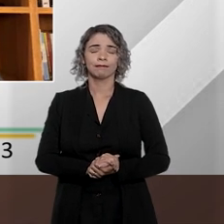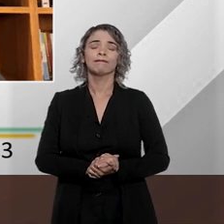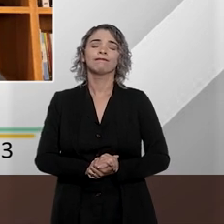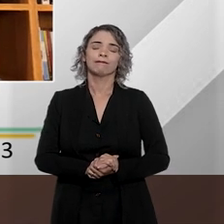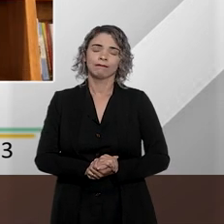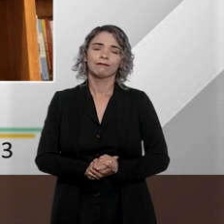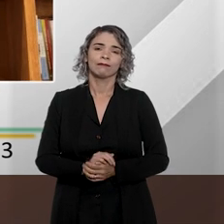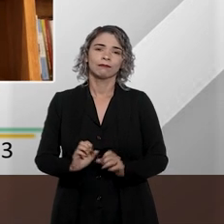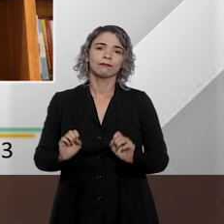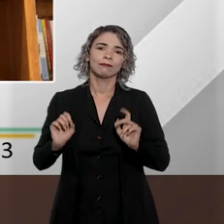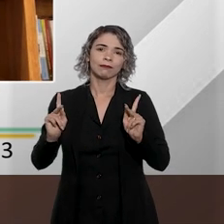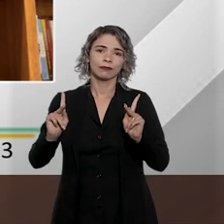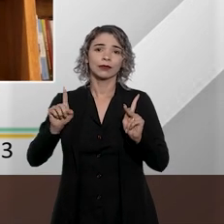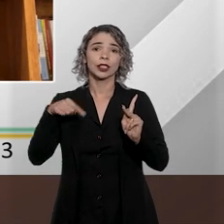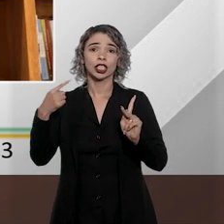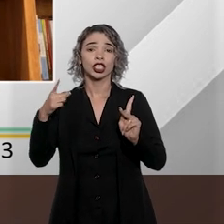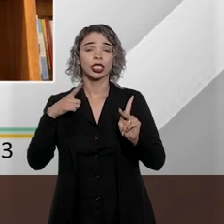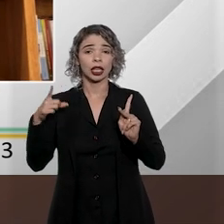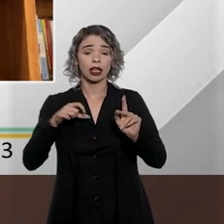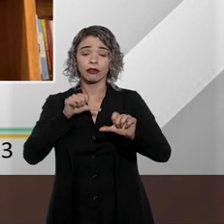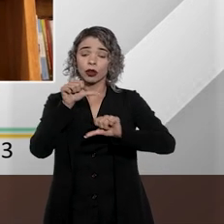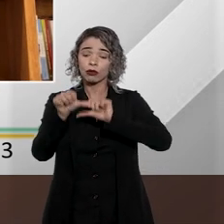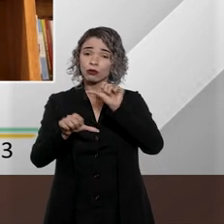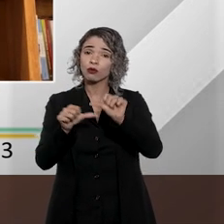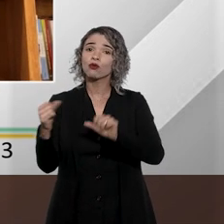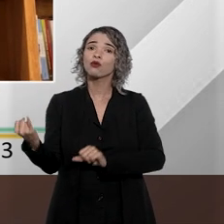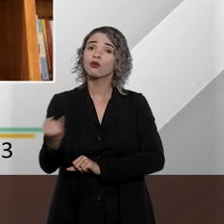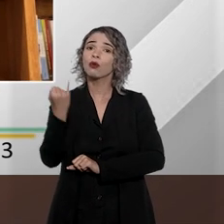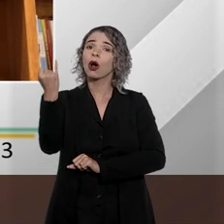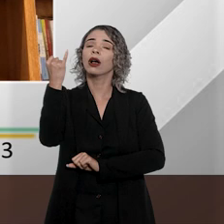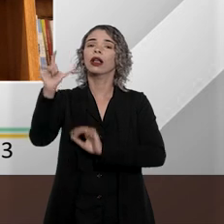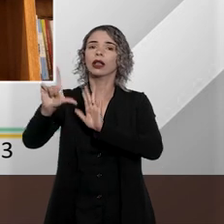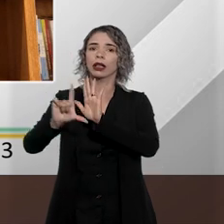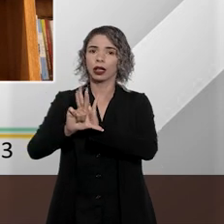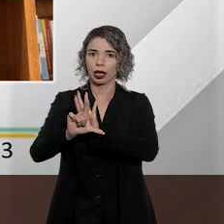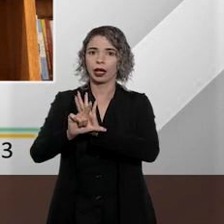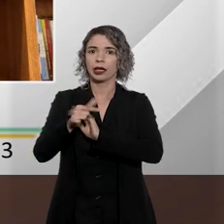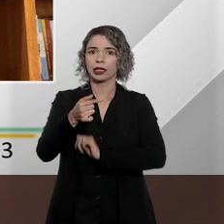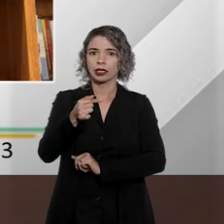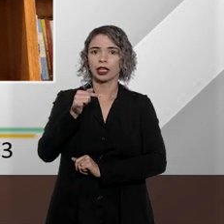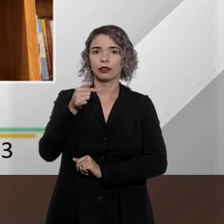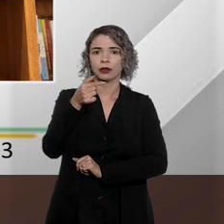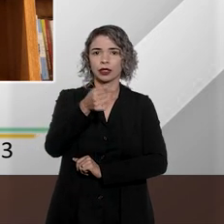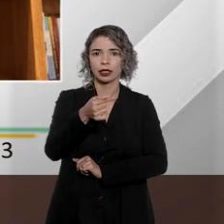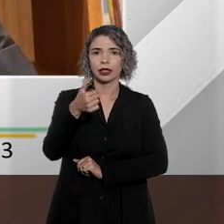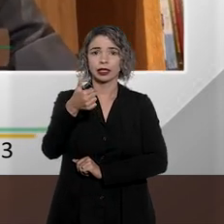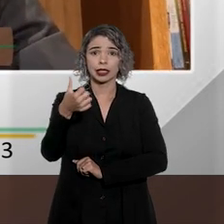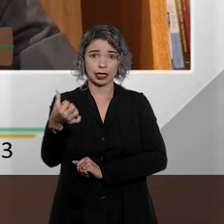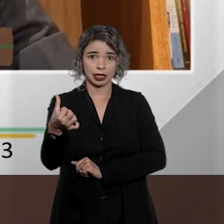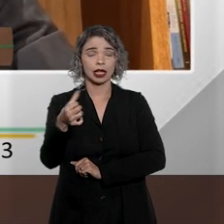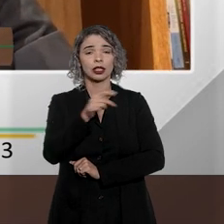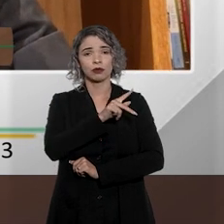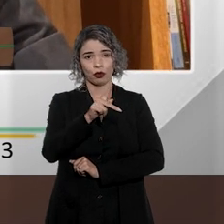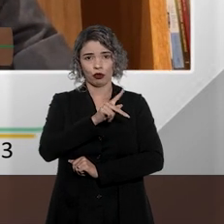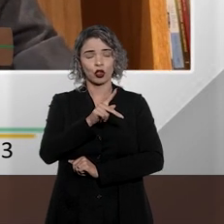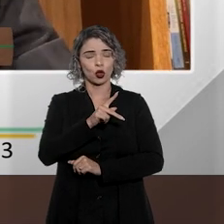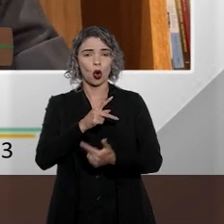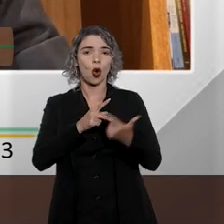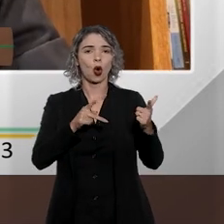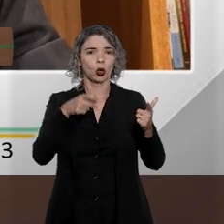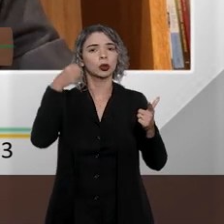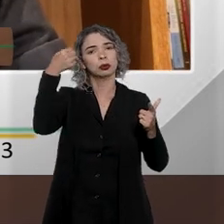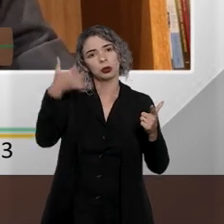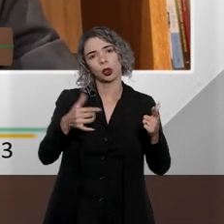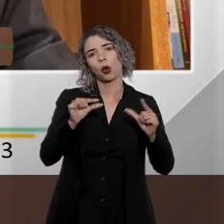Perfeito. Nós tivemos uma alteração relevante na lei 7.716, que o professor Vinícius citou há pouco,